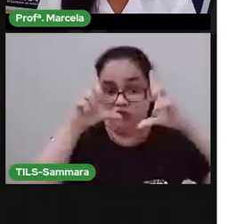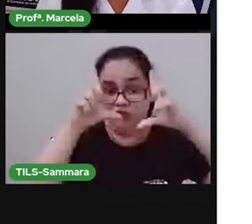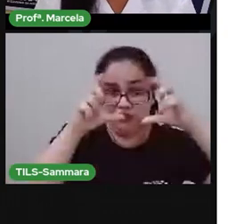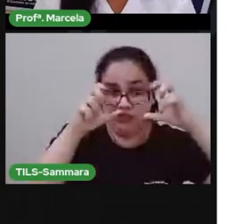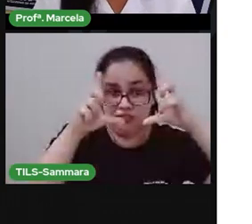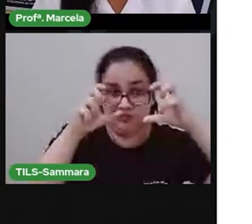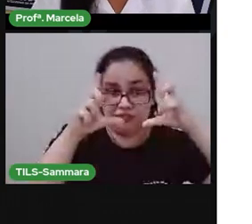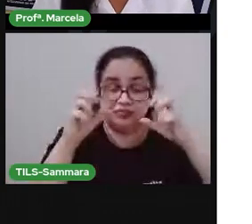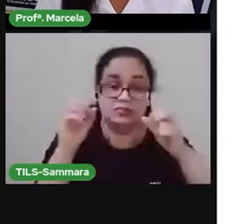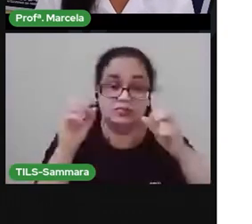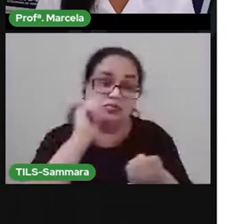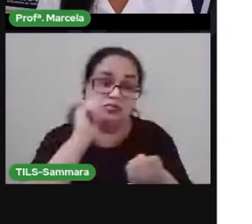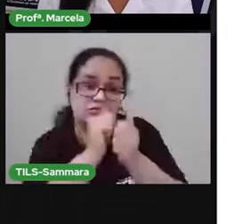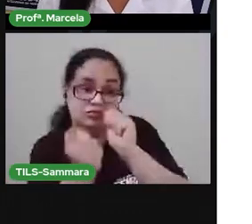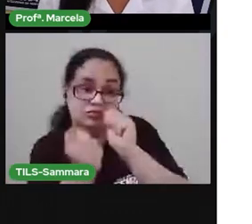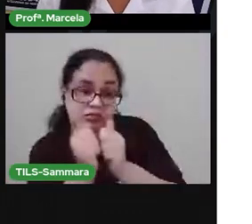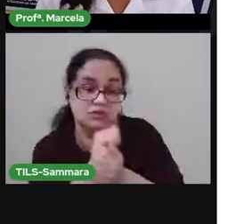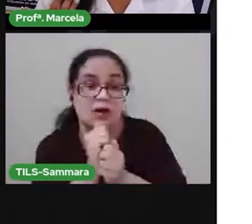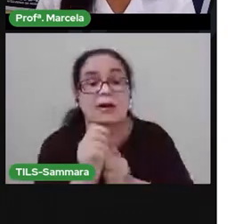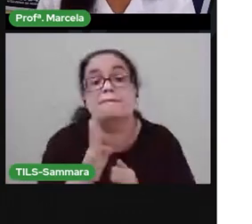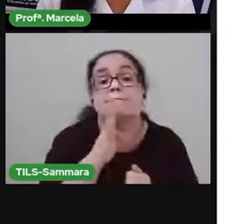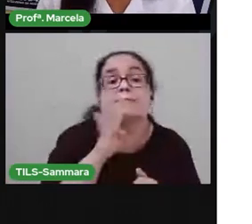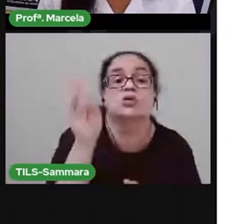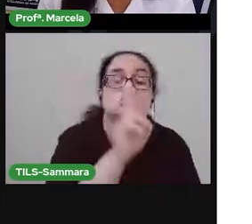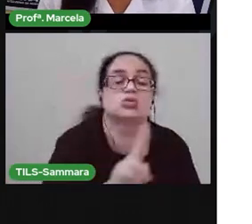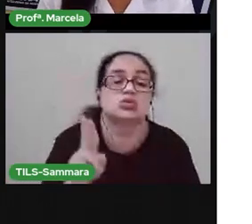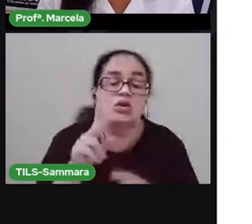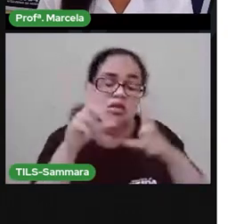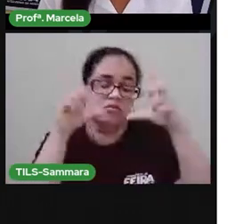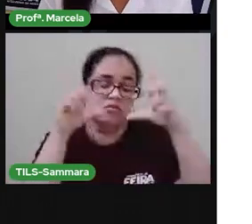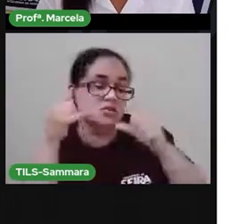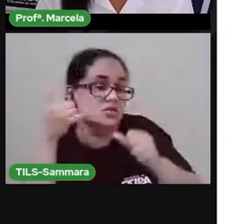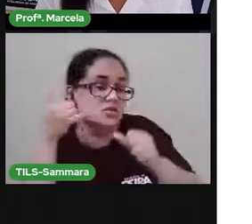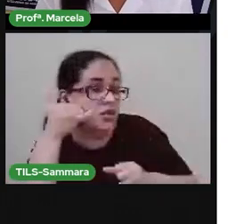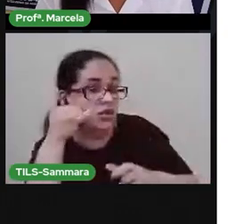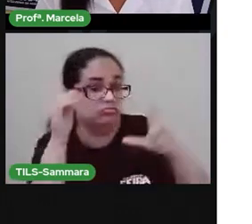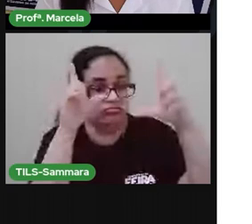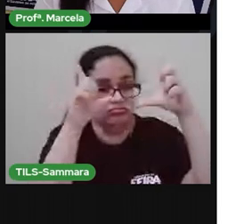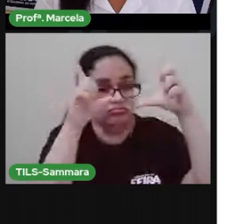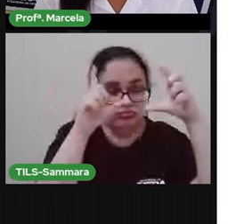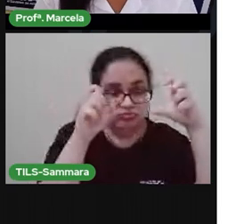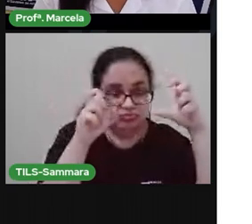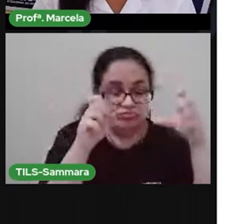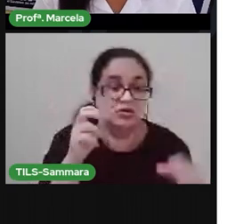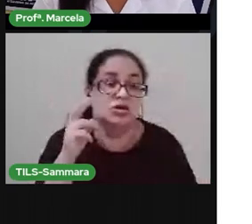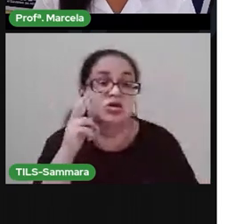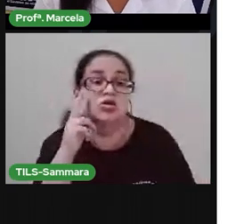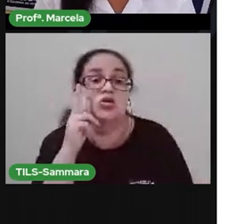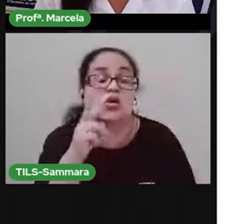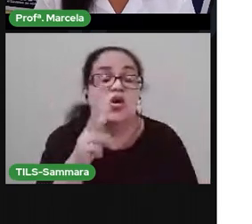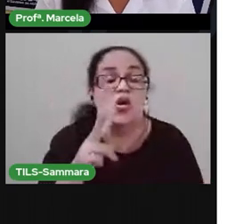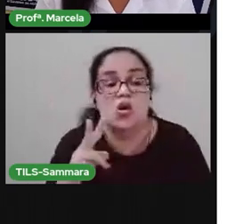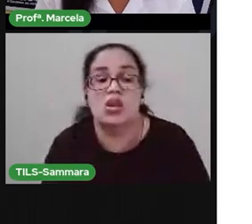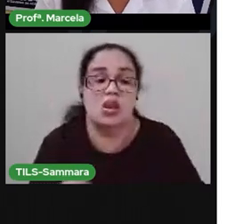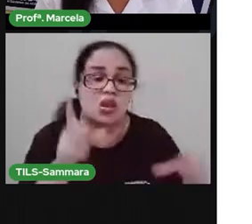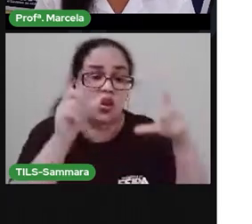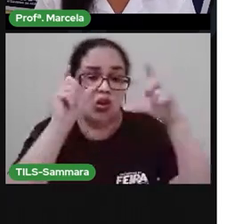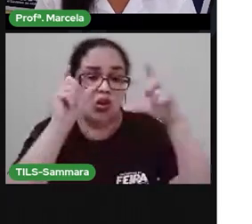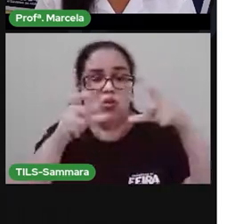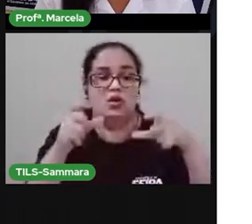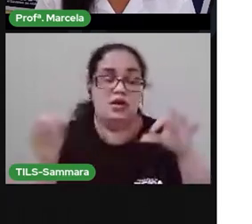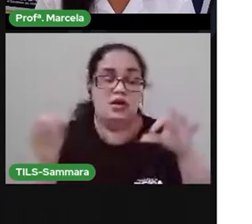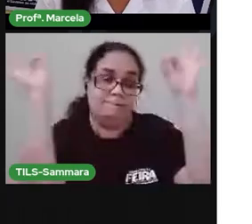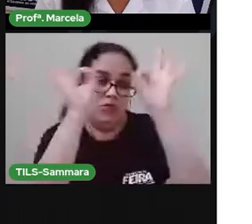é uma expressão artística. Você pode utilizar até a câmera do seu celular pra tirar uma foto. Olha esse ambiente. Como ele está bem